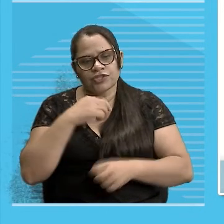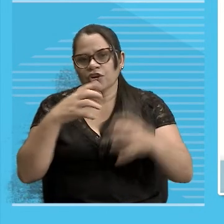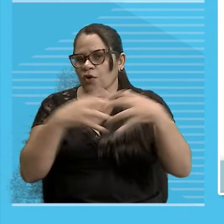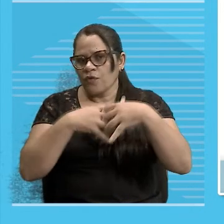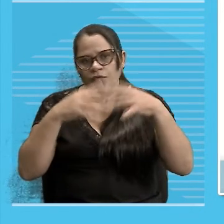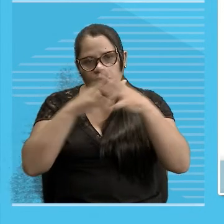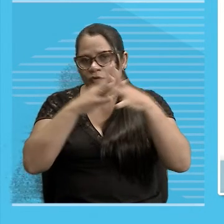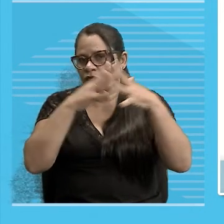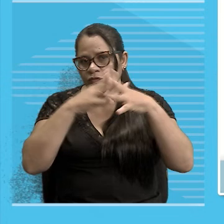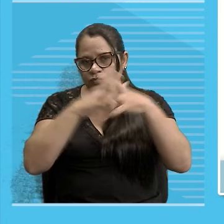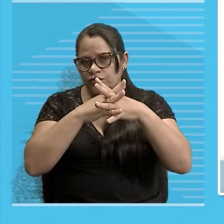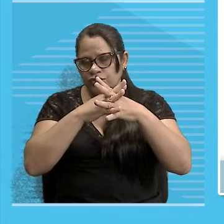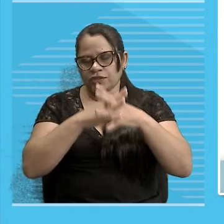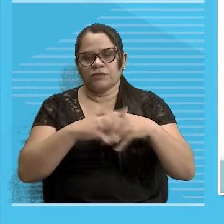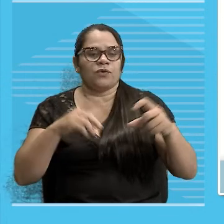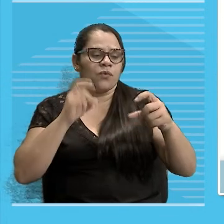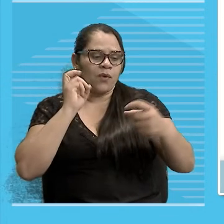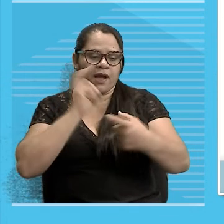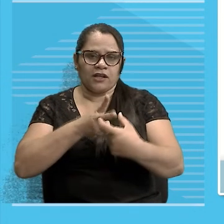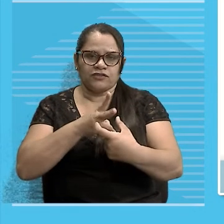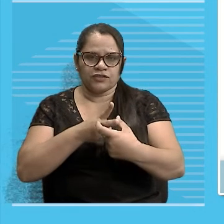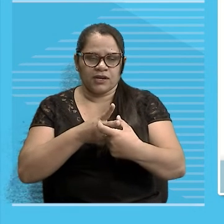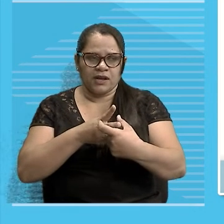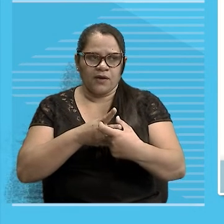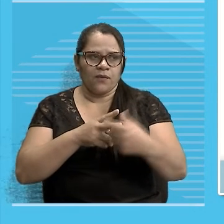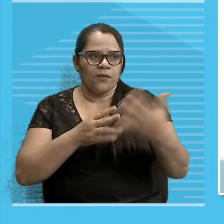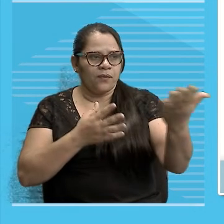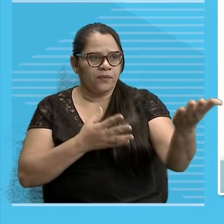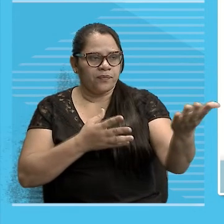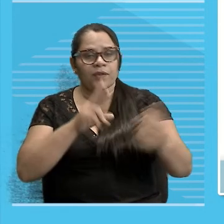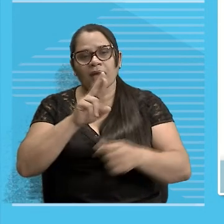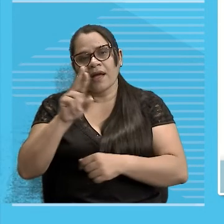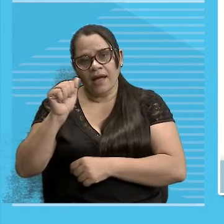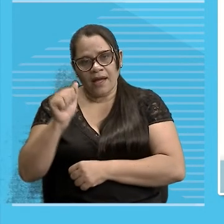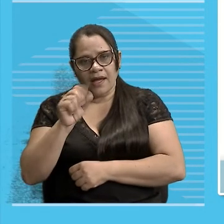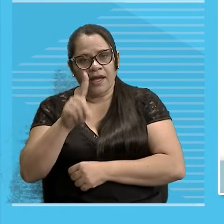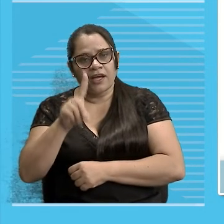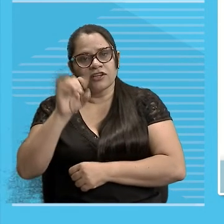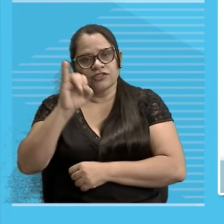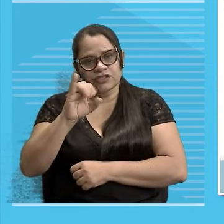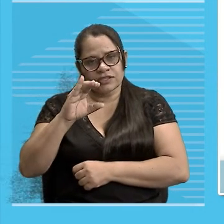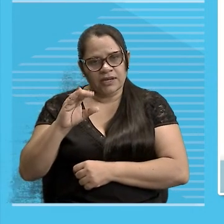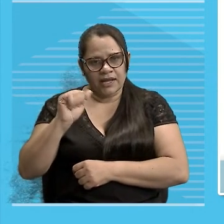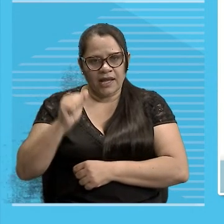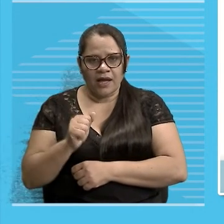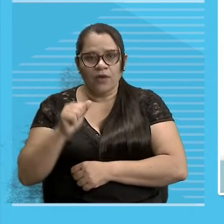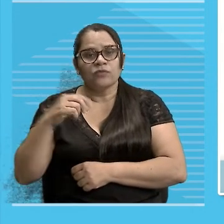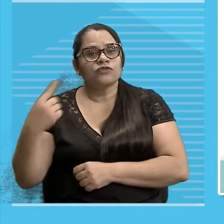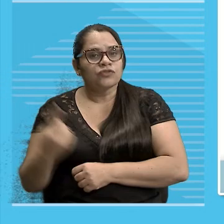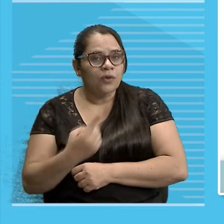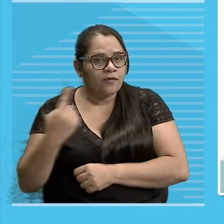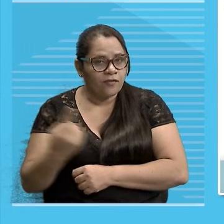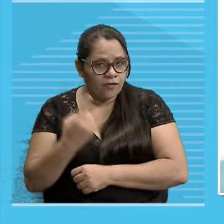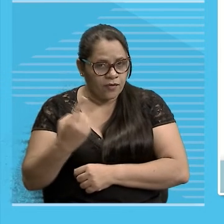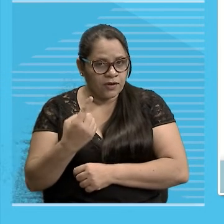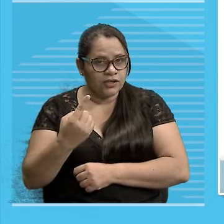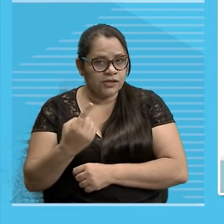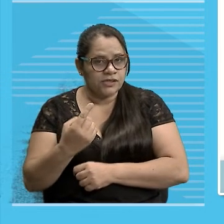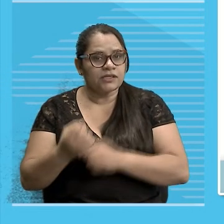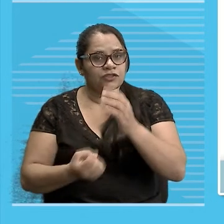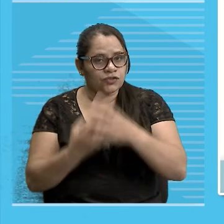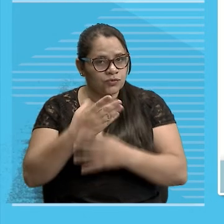Veja que o radical É uma forma livre O radical Sozinho Ele forma Palavra O sufixo Não Começa por aí Tá